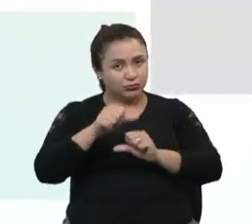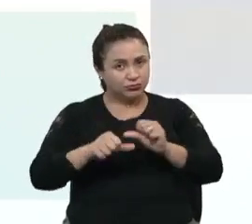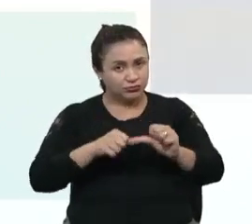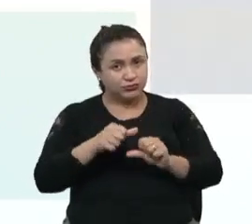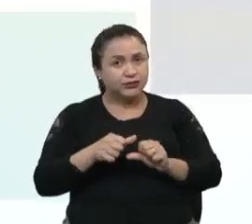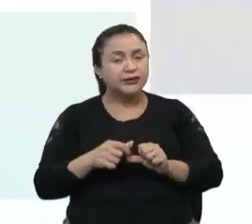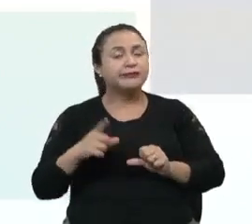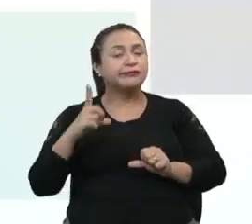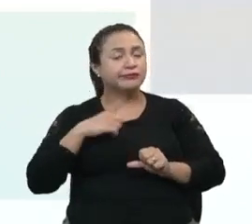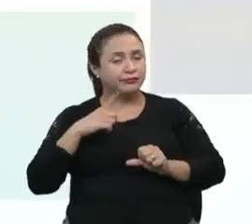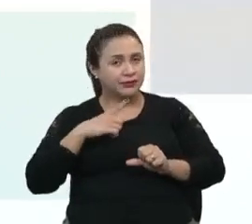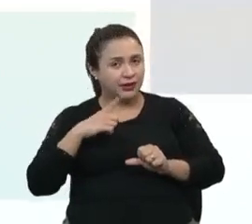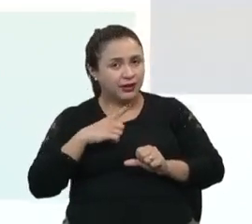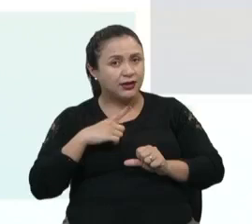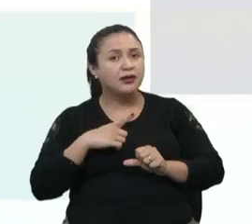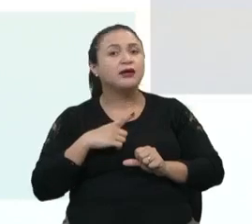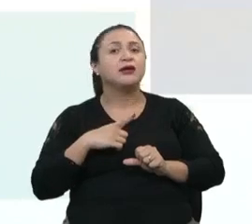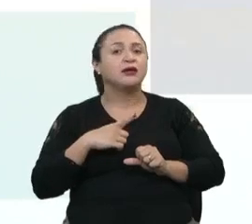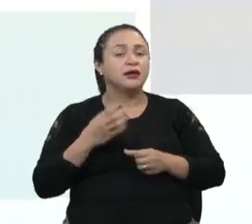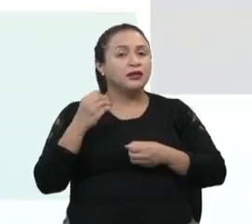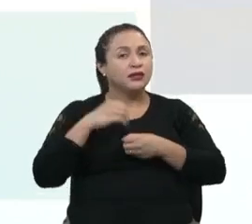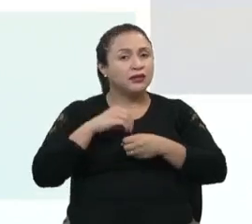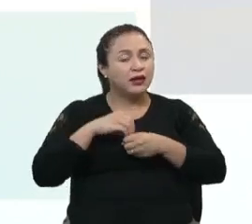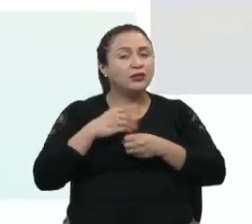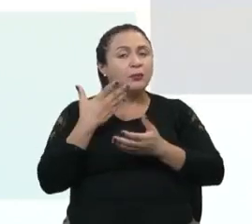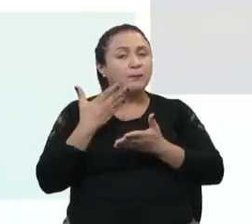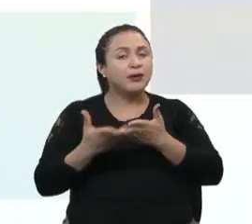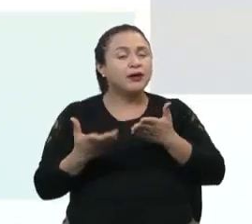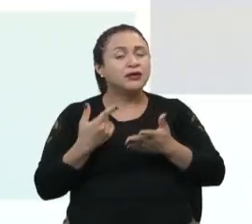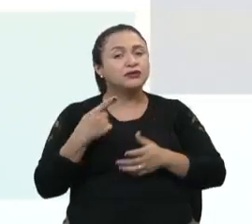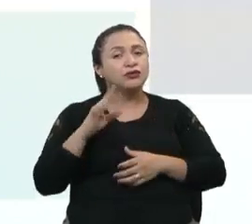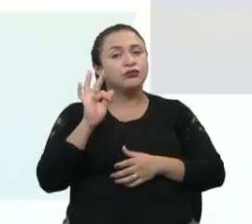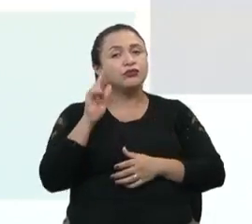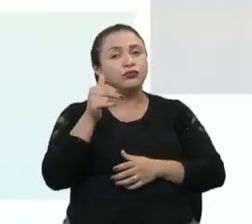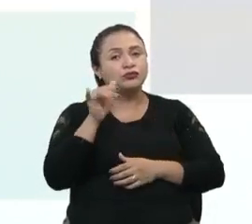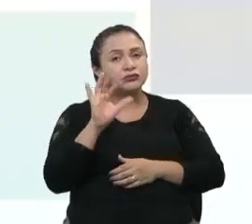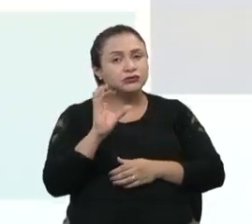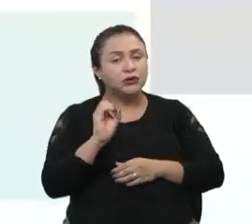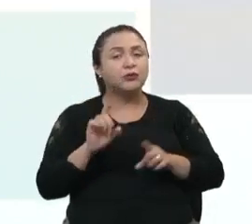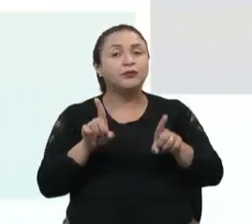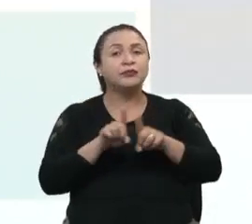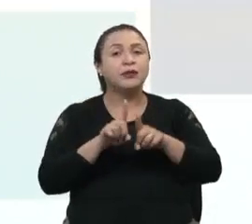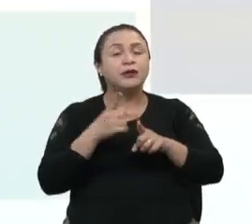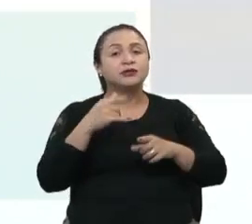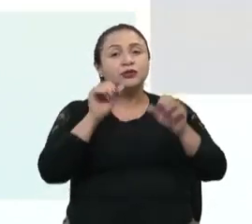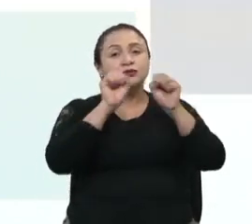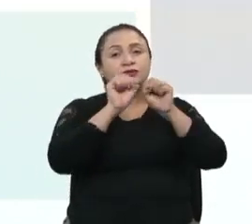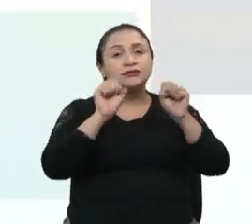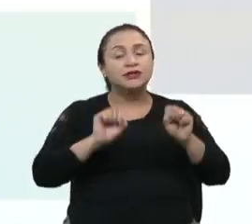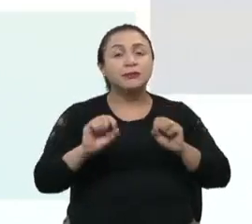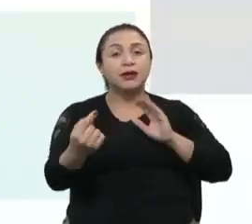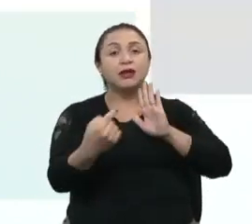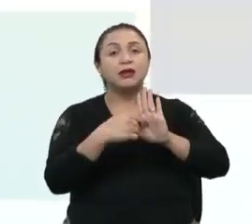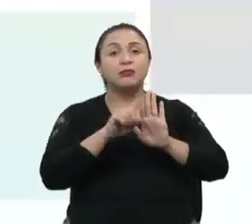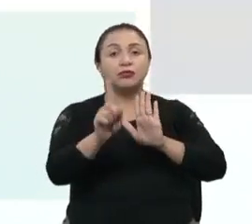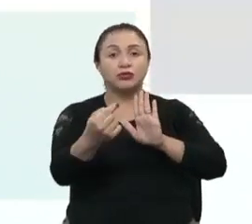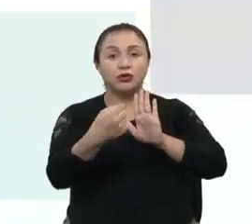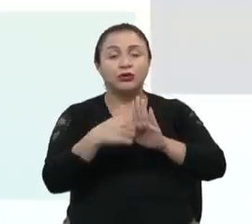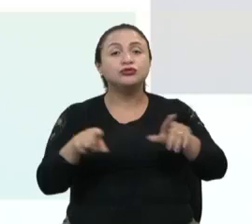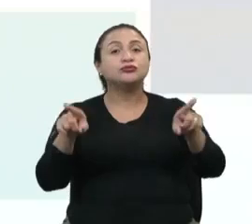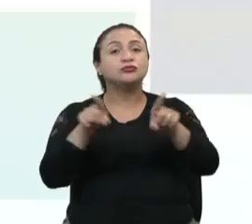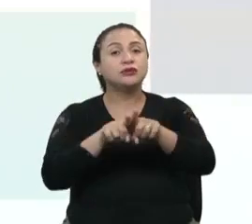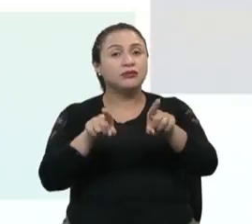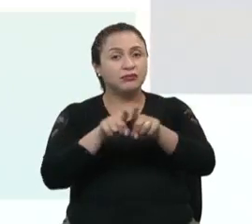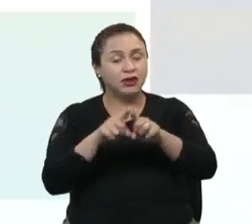Temos mudanças aí, perdas nas funções. E alterações no sistema imunológico, que tem a